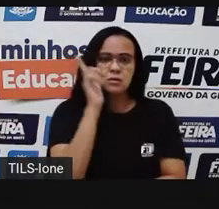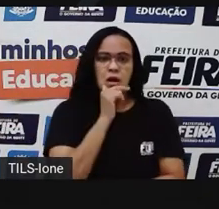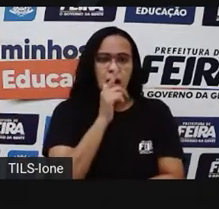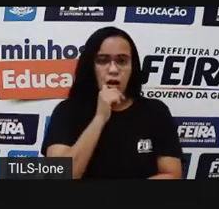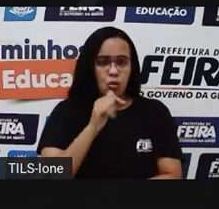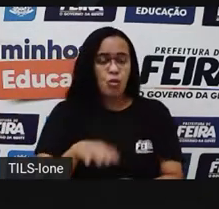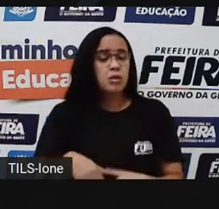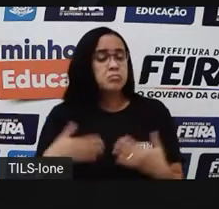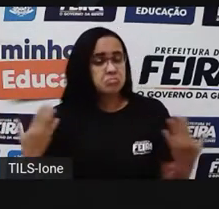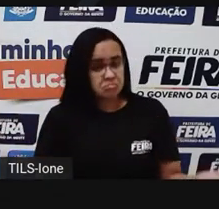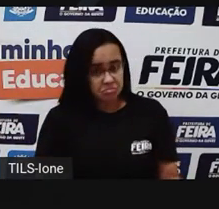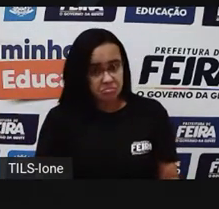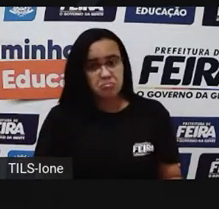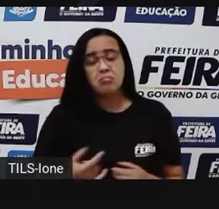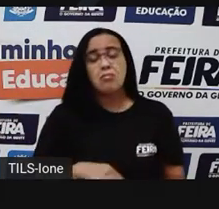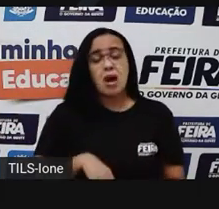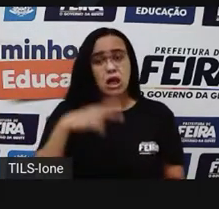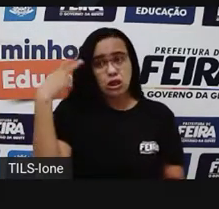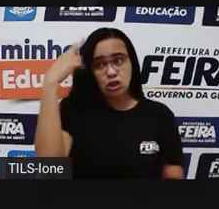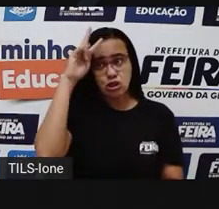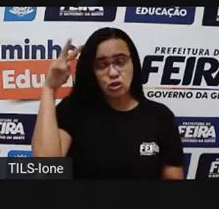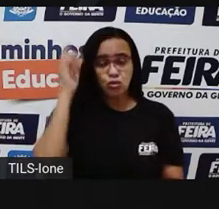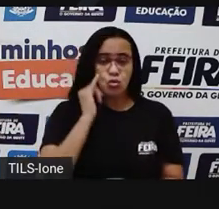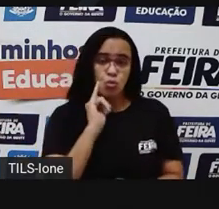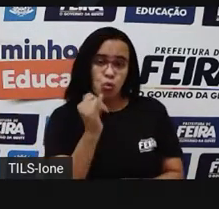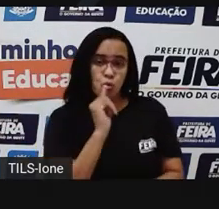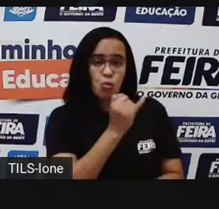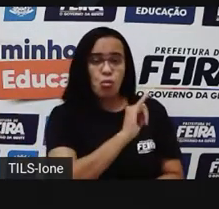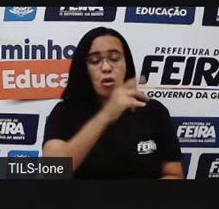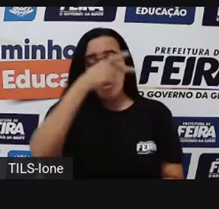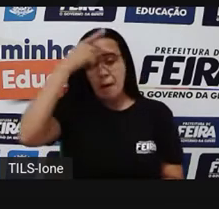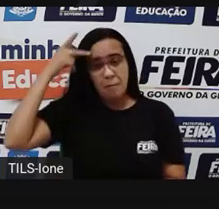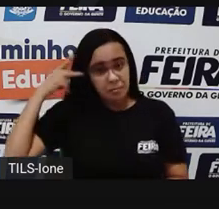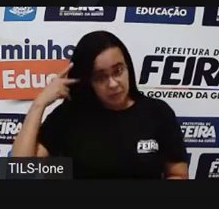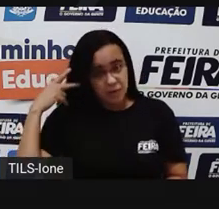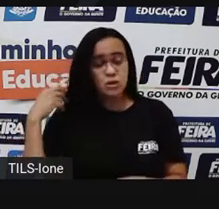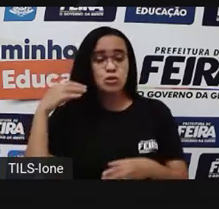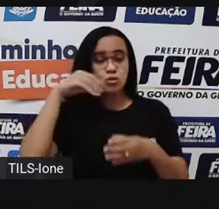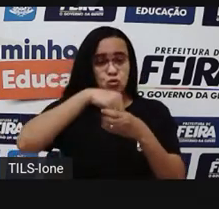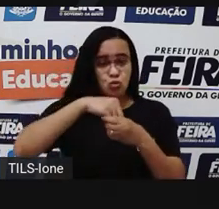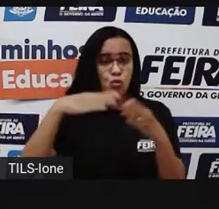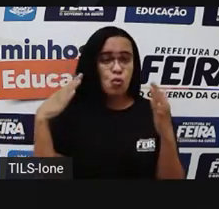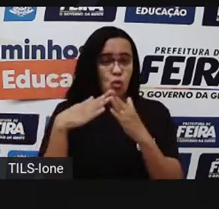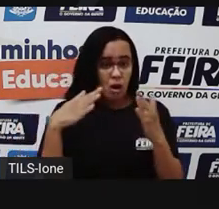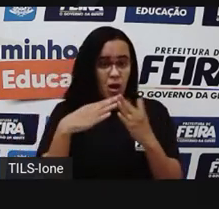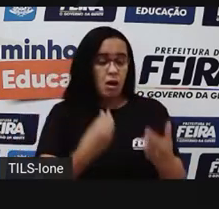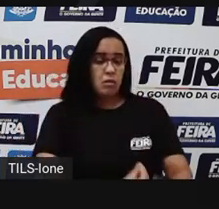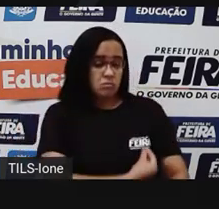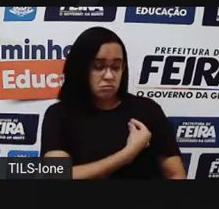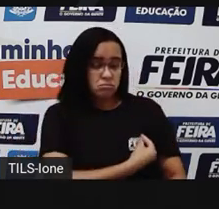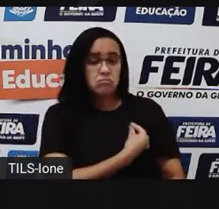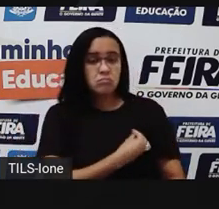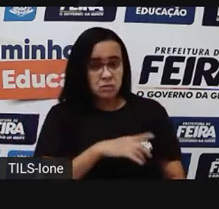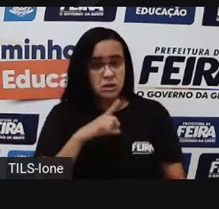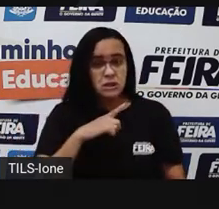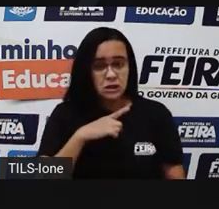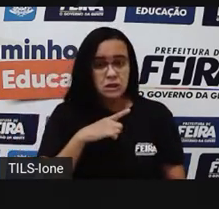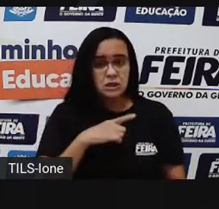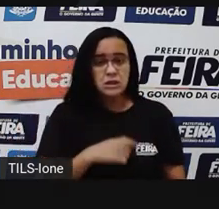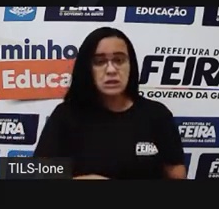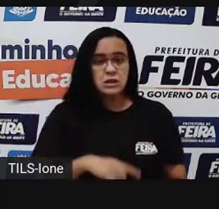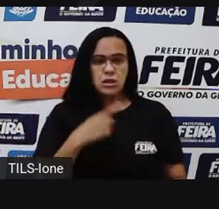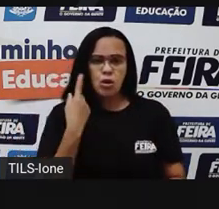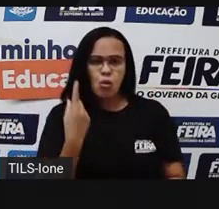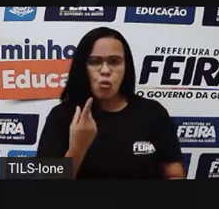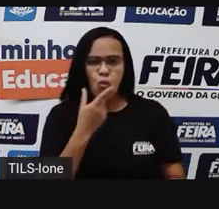Segundo uma das histórias contadas pelos habitantes daquela tribo, certo dia, num final de tarde, um jovem índio